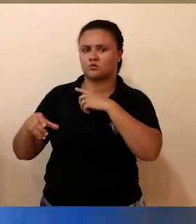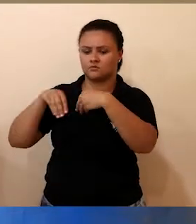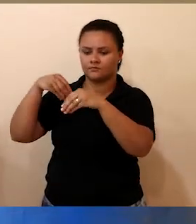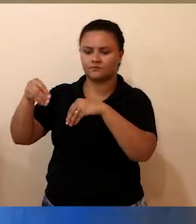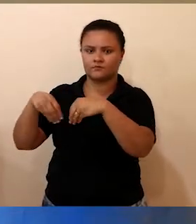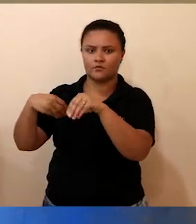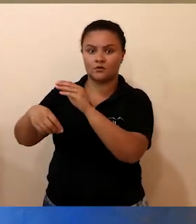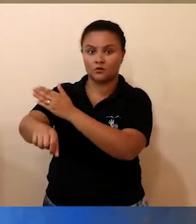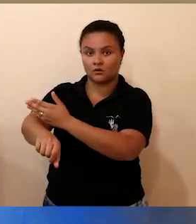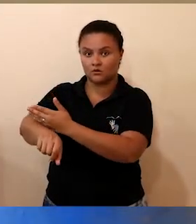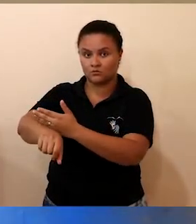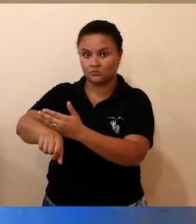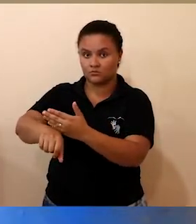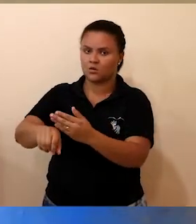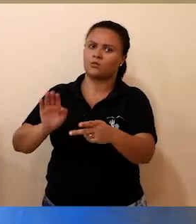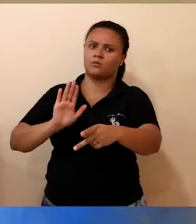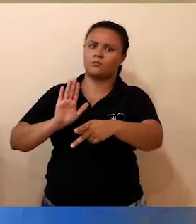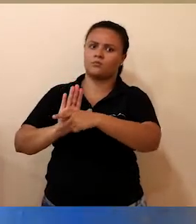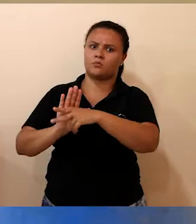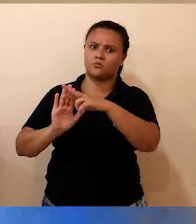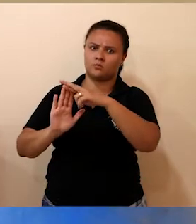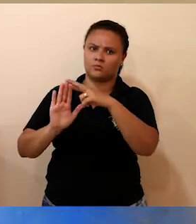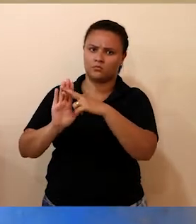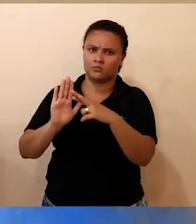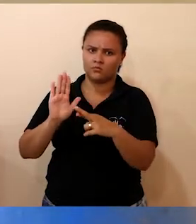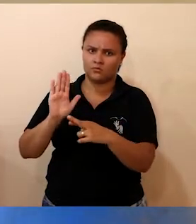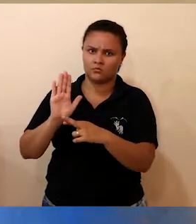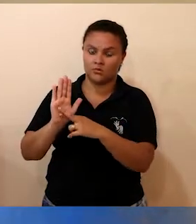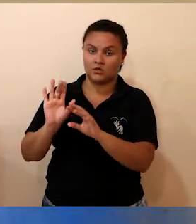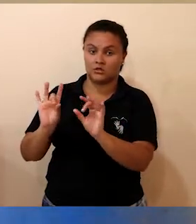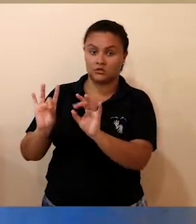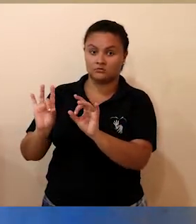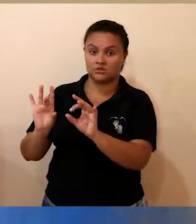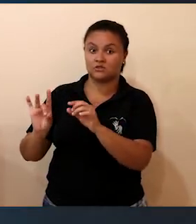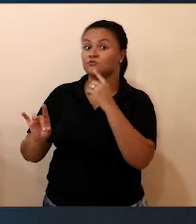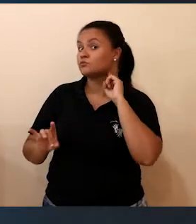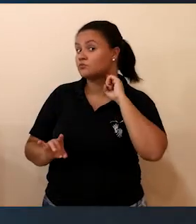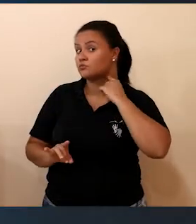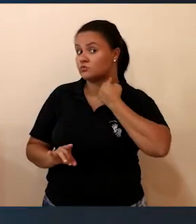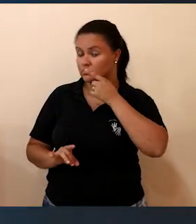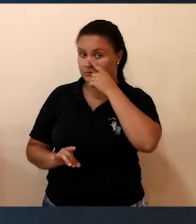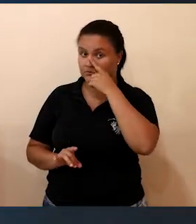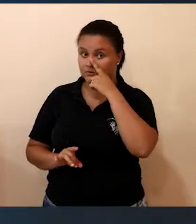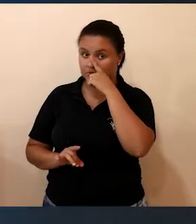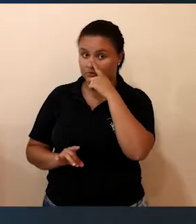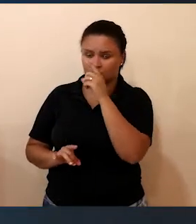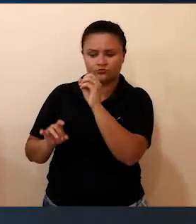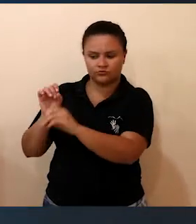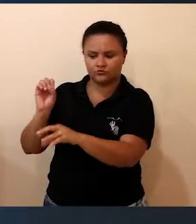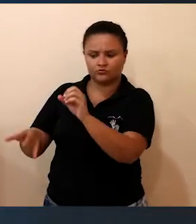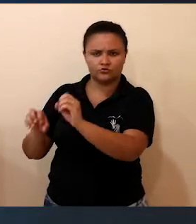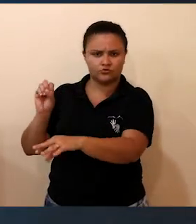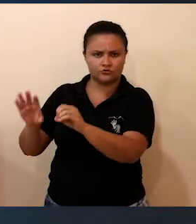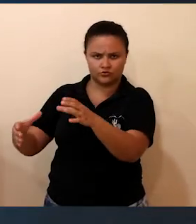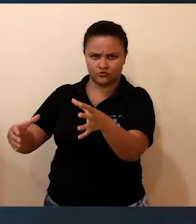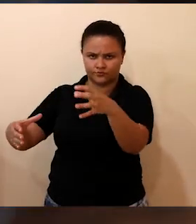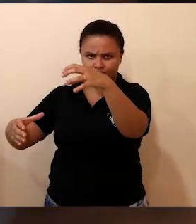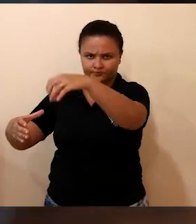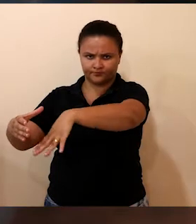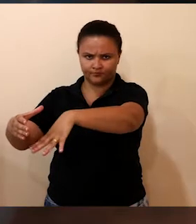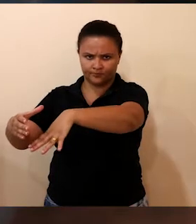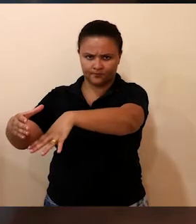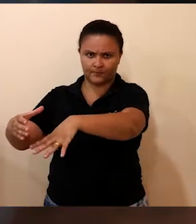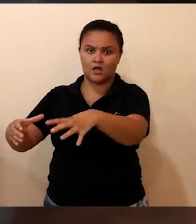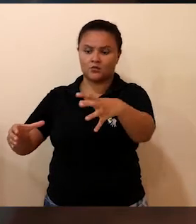Isso é uma padronização que existe para ser específico do lixo contaminado. Nós vamos depositando tudo nesse saco.